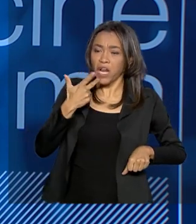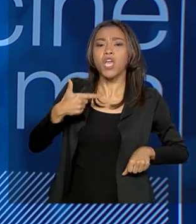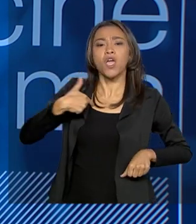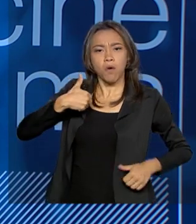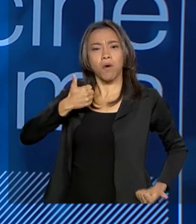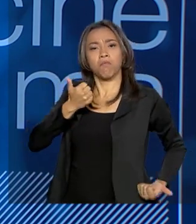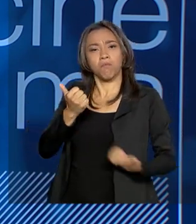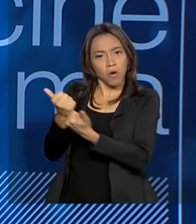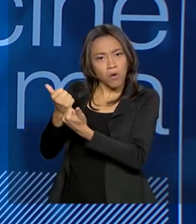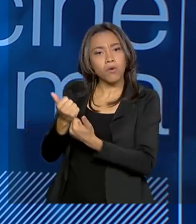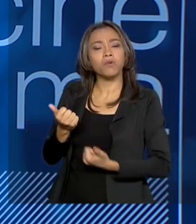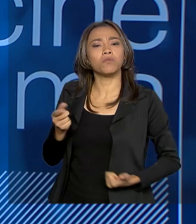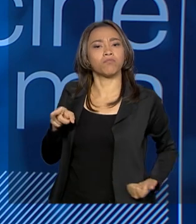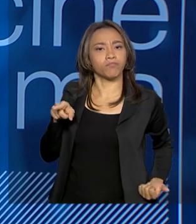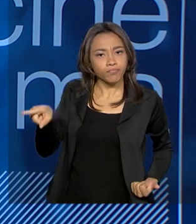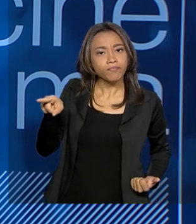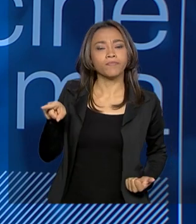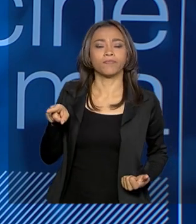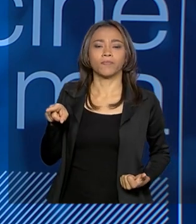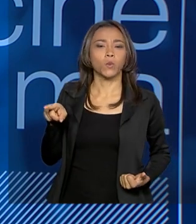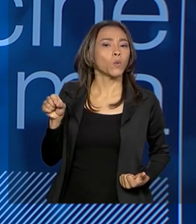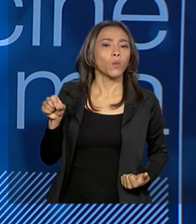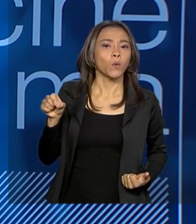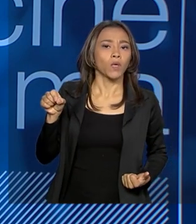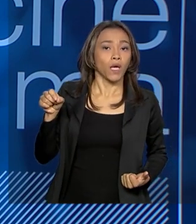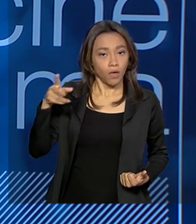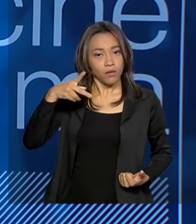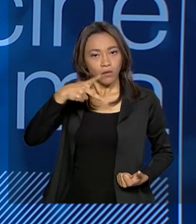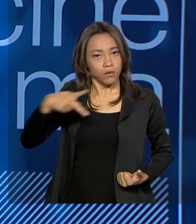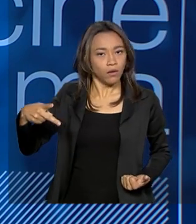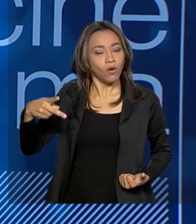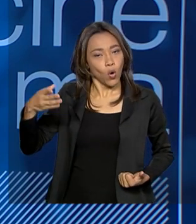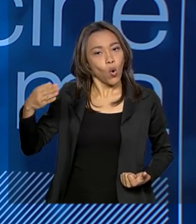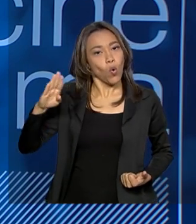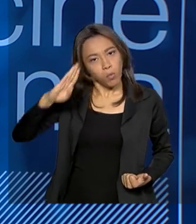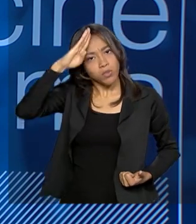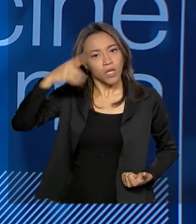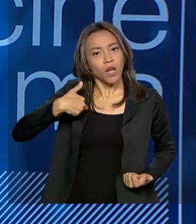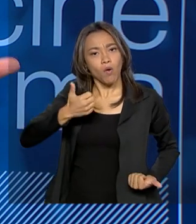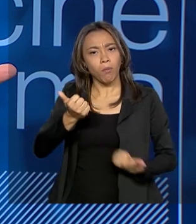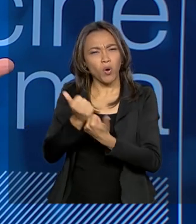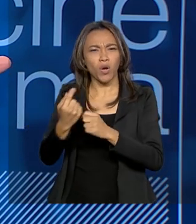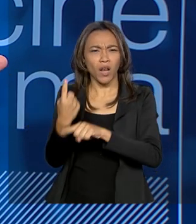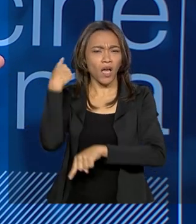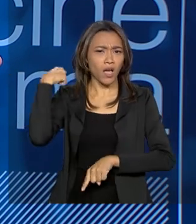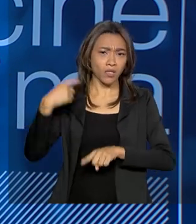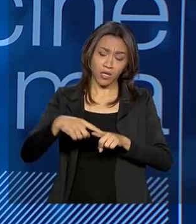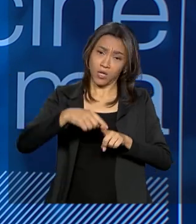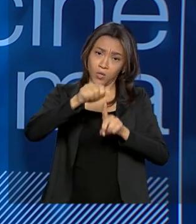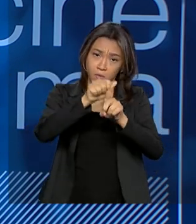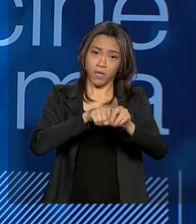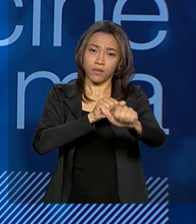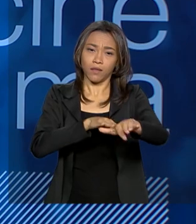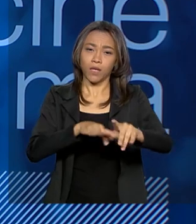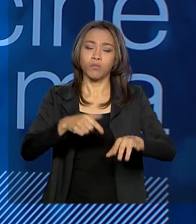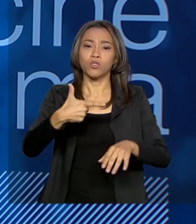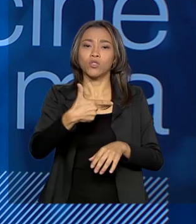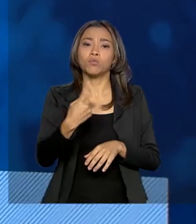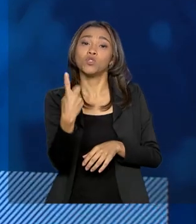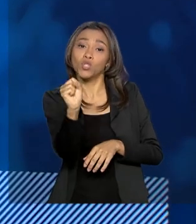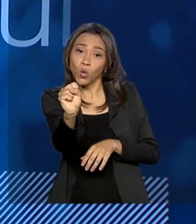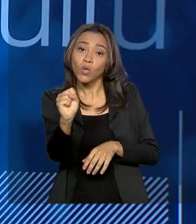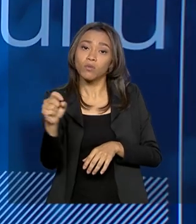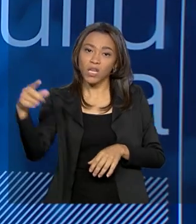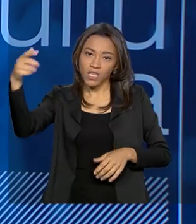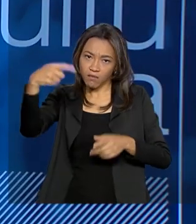apoio ao então candidato, no dia em que ele recebeu a facada, no dia 6 de setembro de 2018. Naquele dia, eu declarei meu